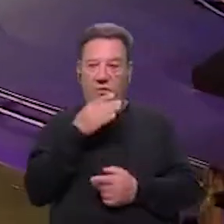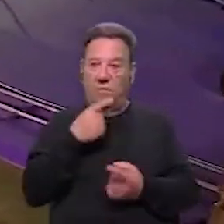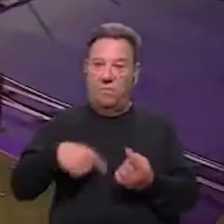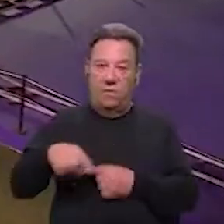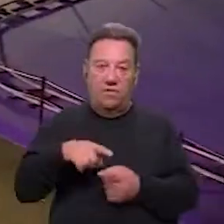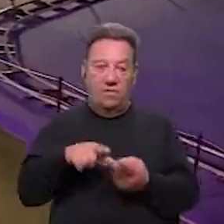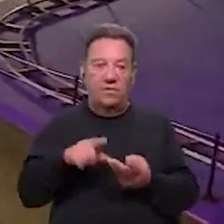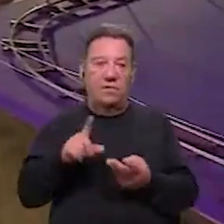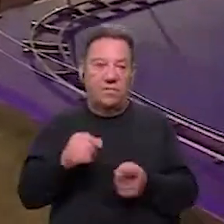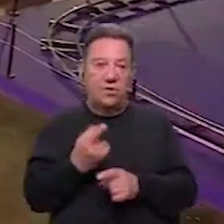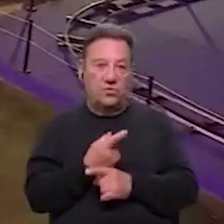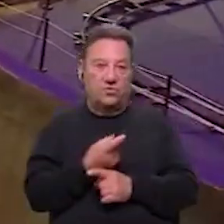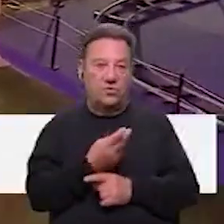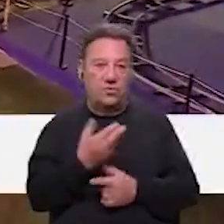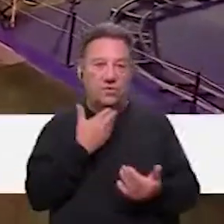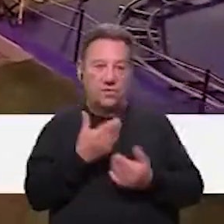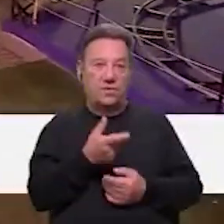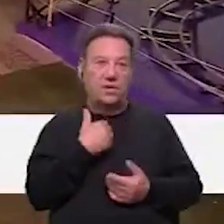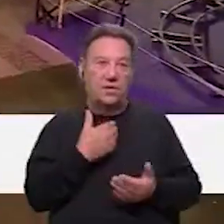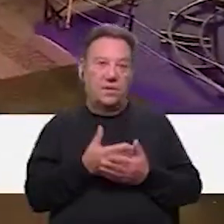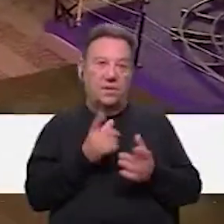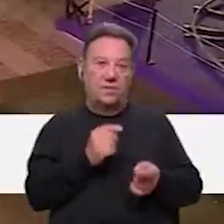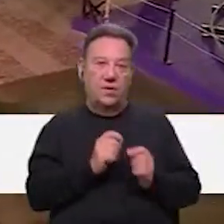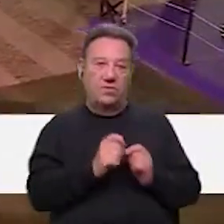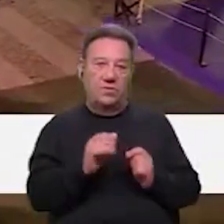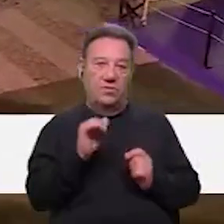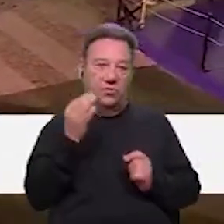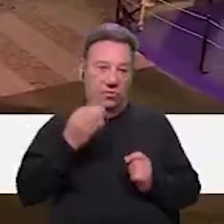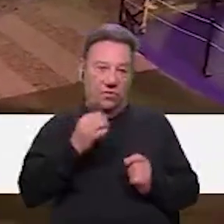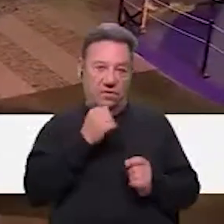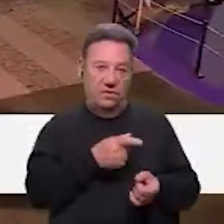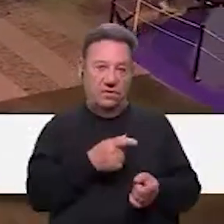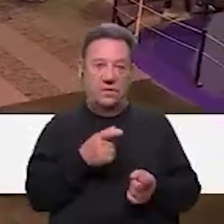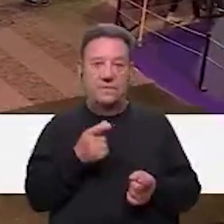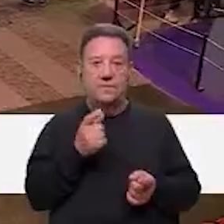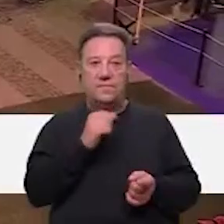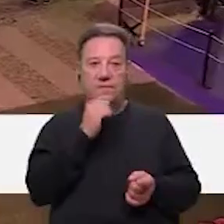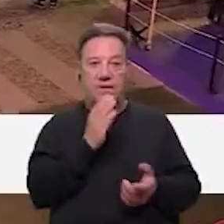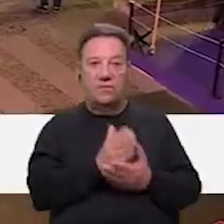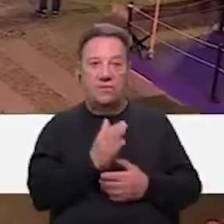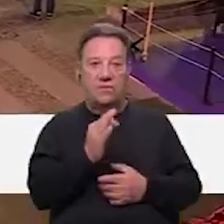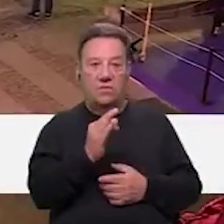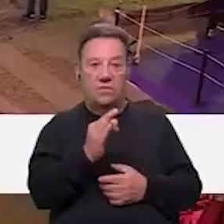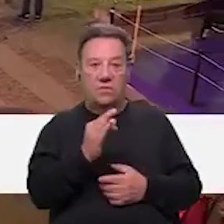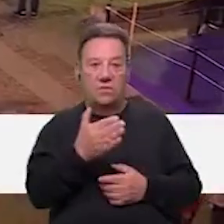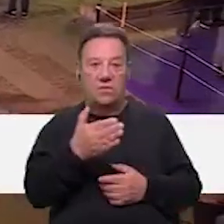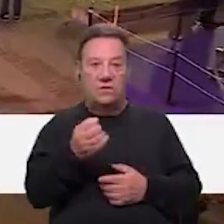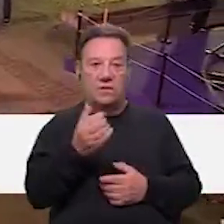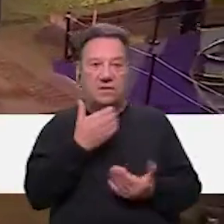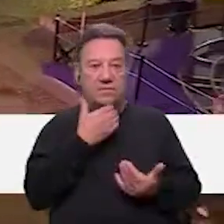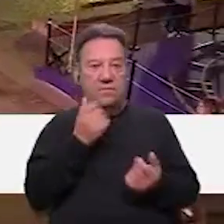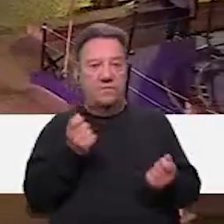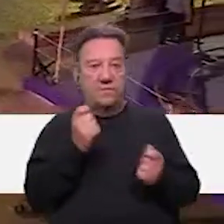também, um conjunto de espetáculos que proporcionamos também durante todos os dias e que são cerca de 470 espetáculos que